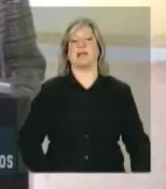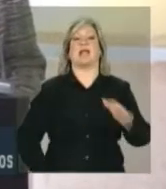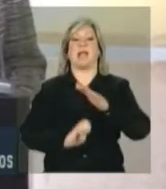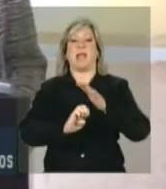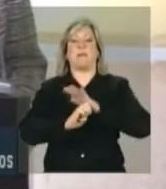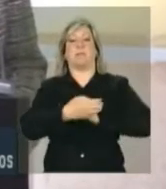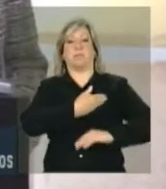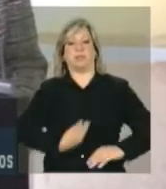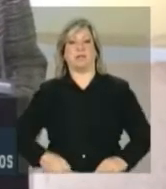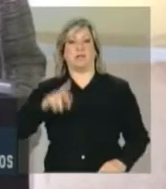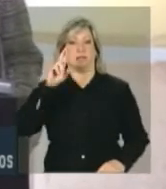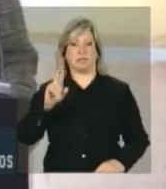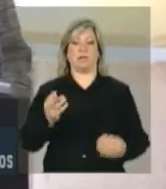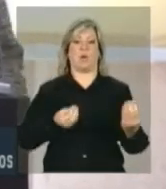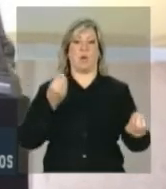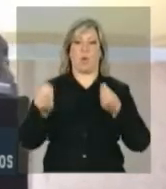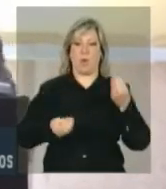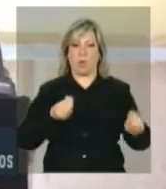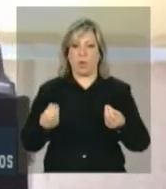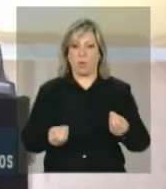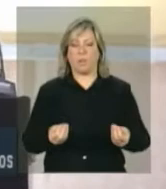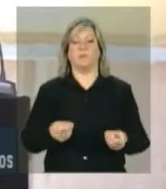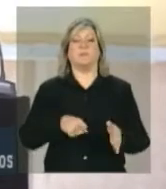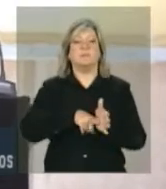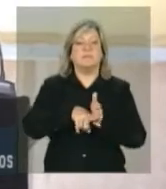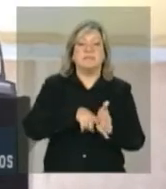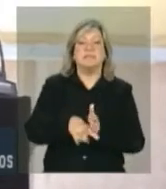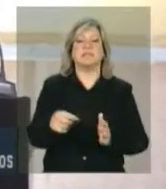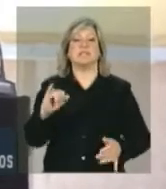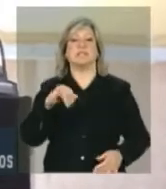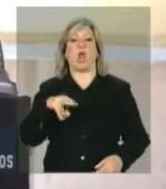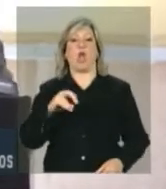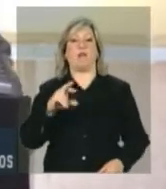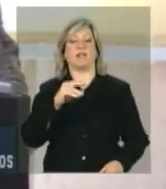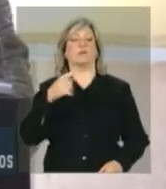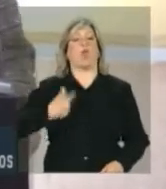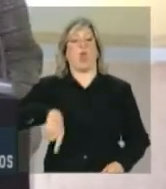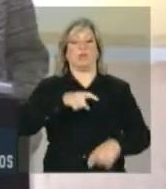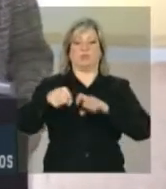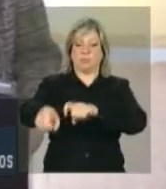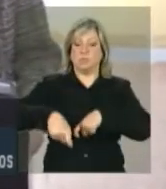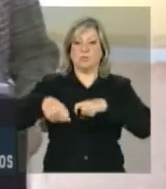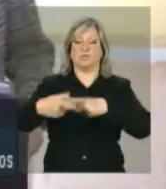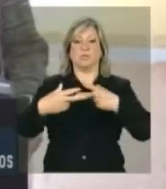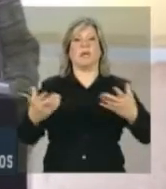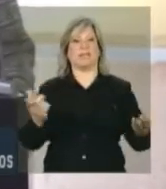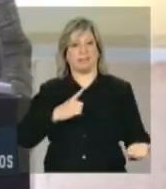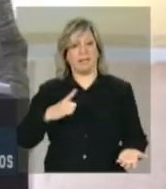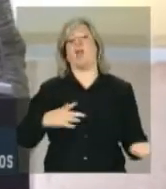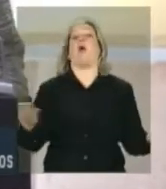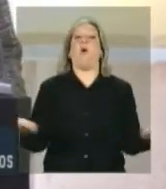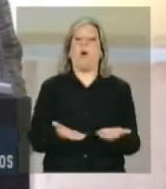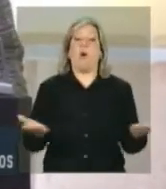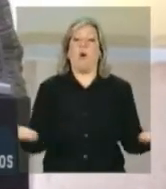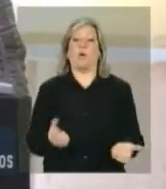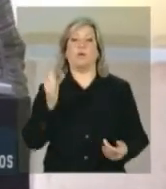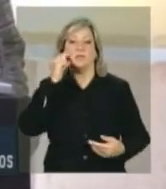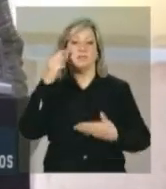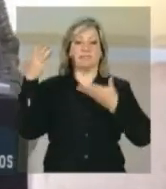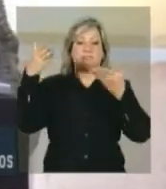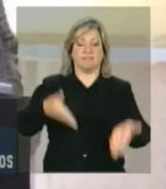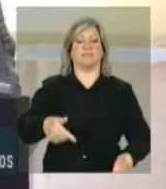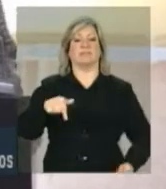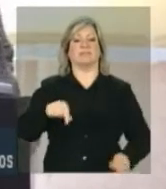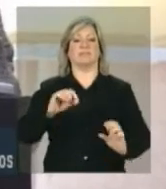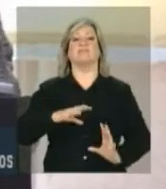responsável, como eu disse, pela pesquisa e a inovação de nossa agricultura, que tem hoje presença no